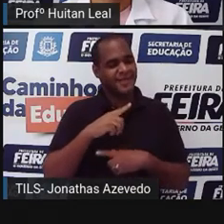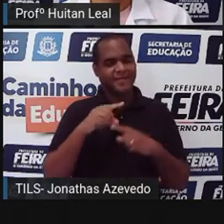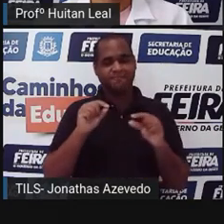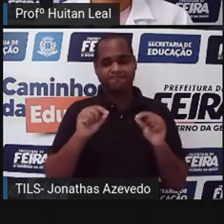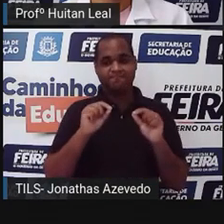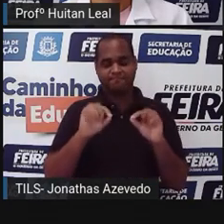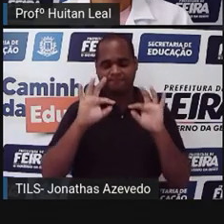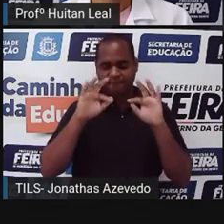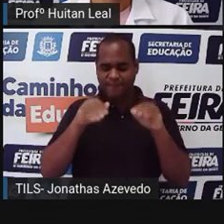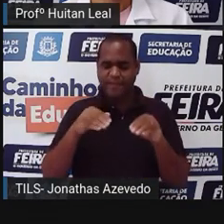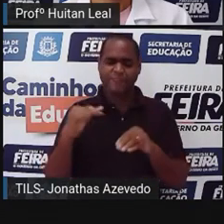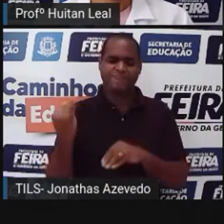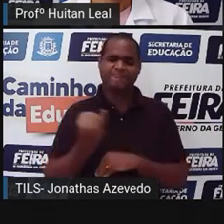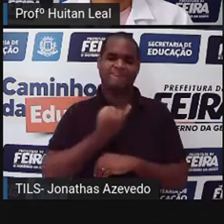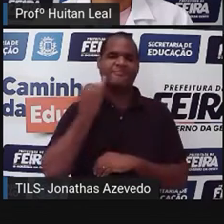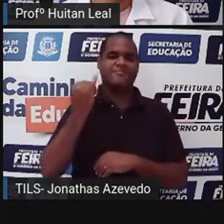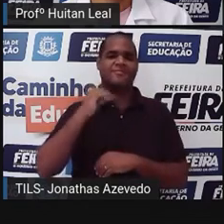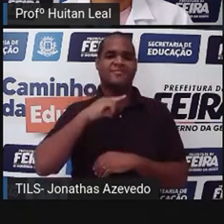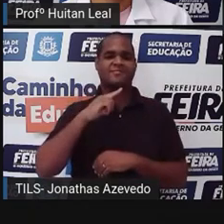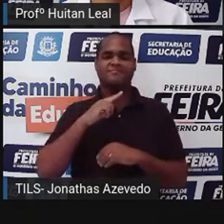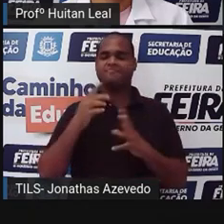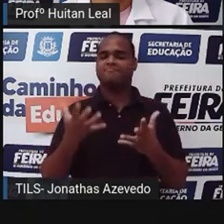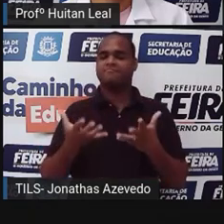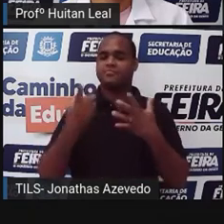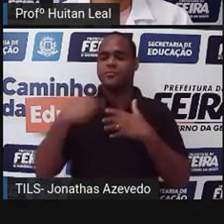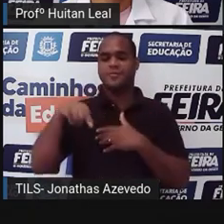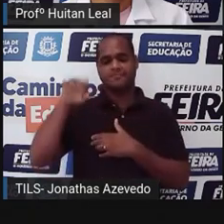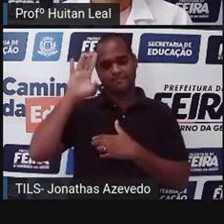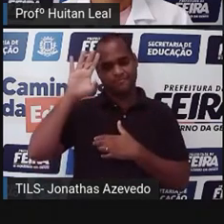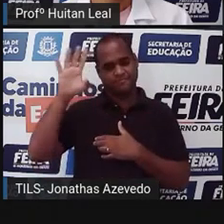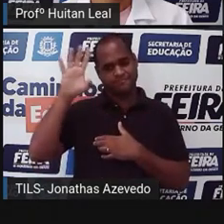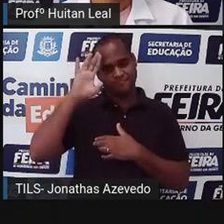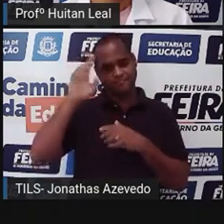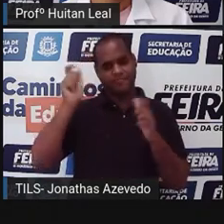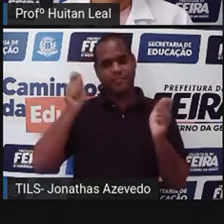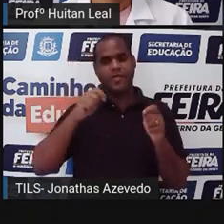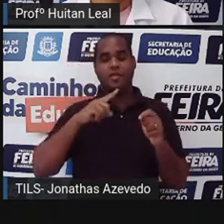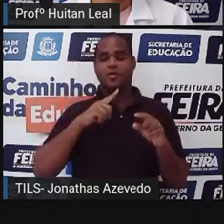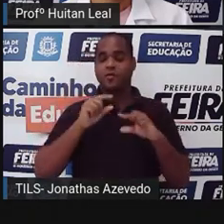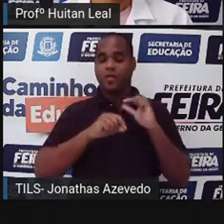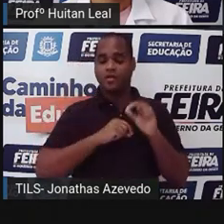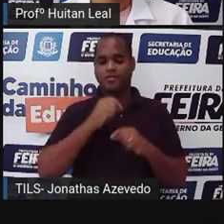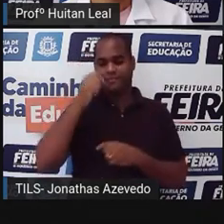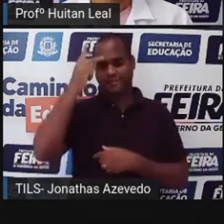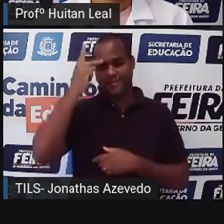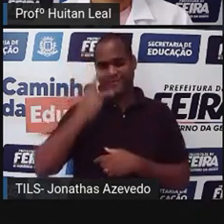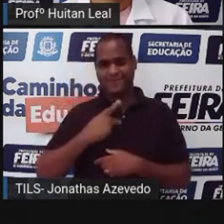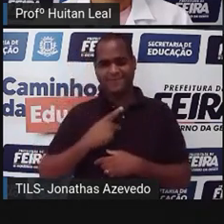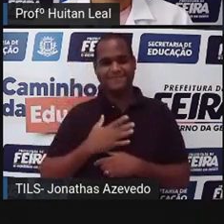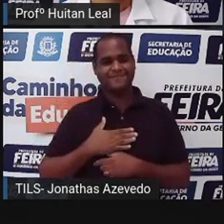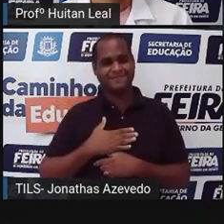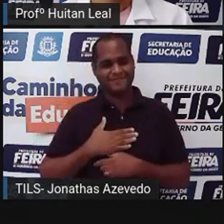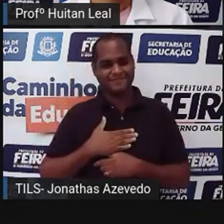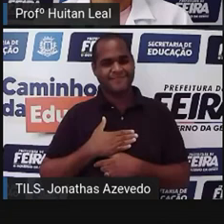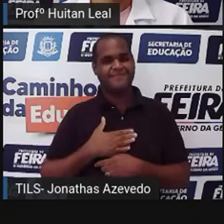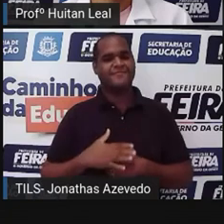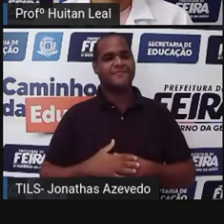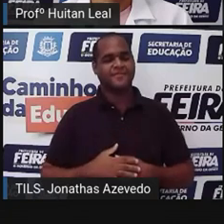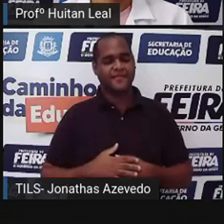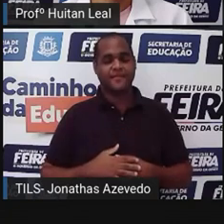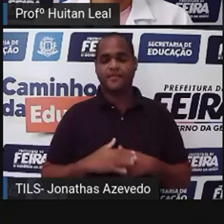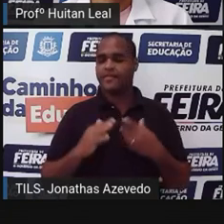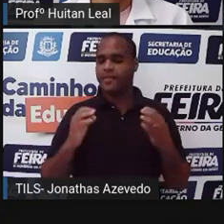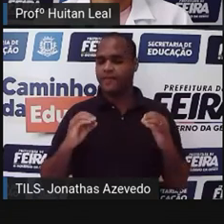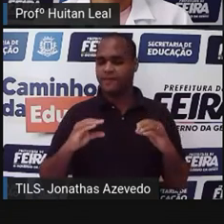mensagem interessante que vai nos fazer refletir sobre a nossa própria vida. Então, o conto